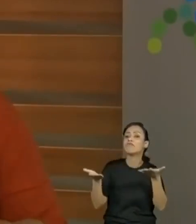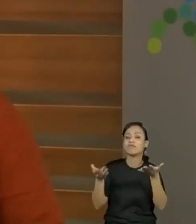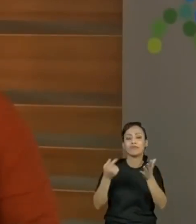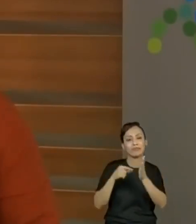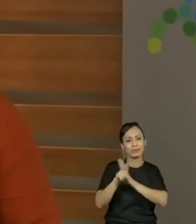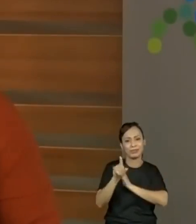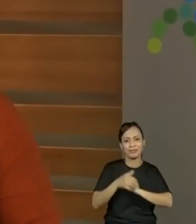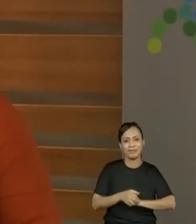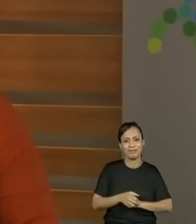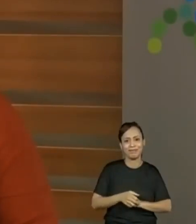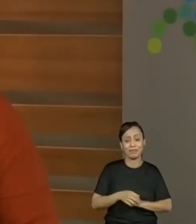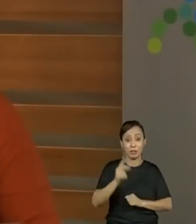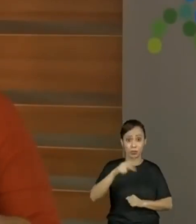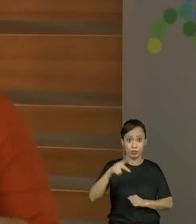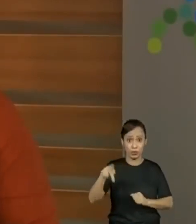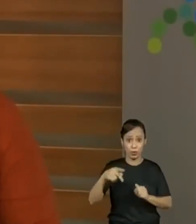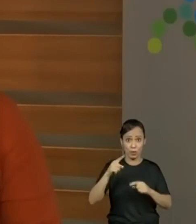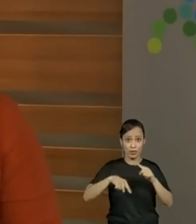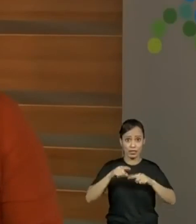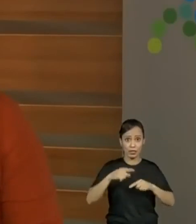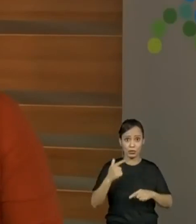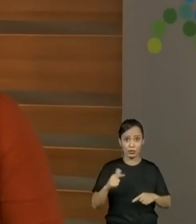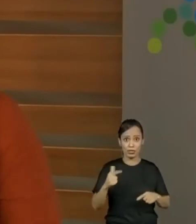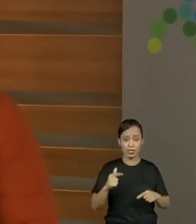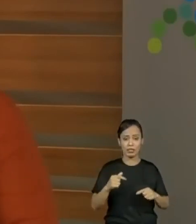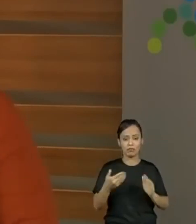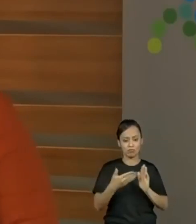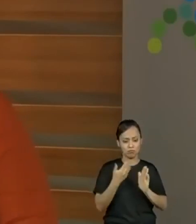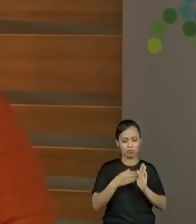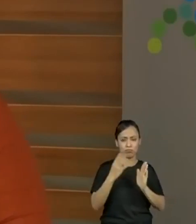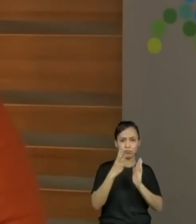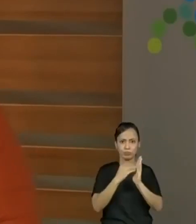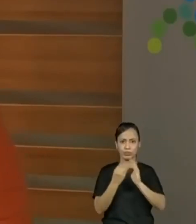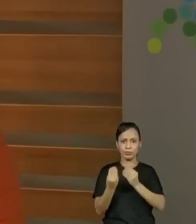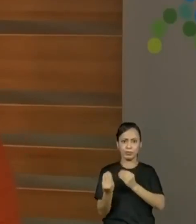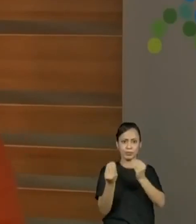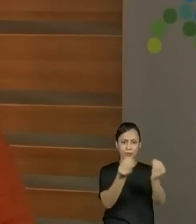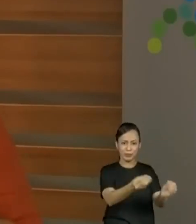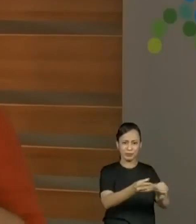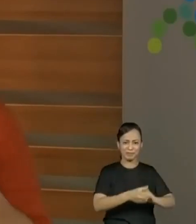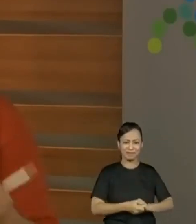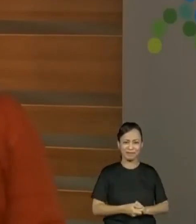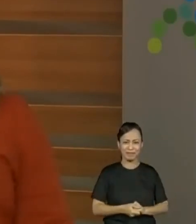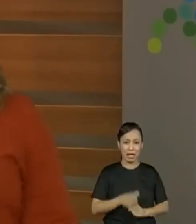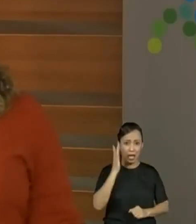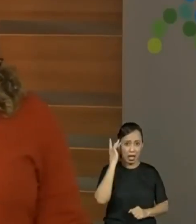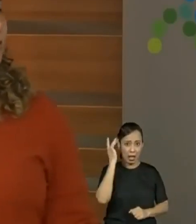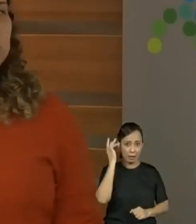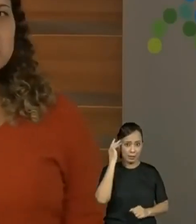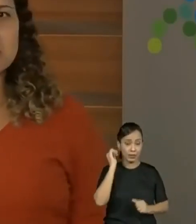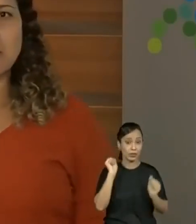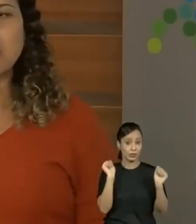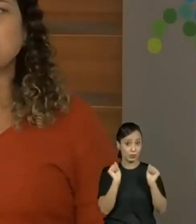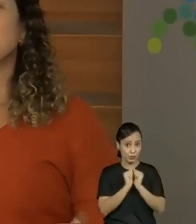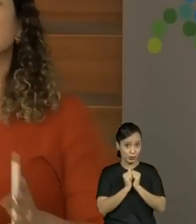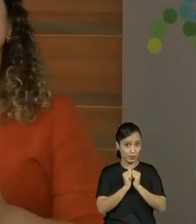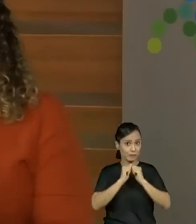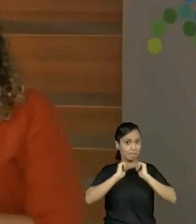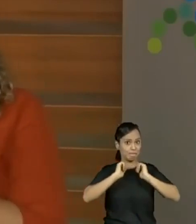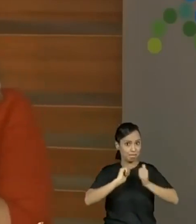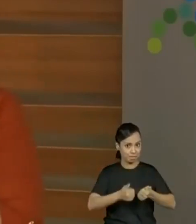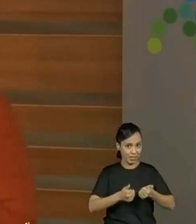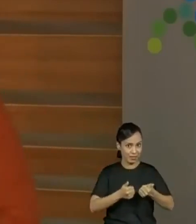print do material que vocês têm. Manda para a criança fazer. Me ajuda, tá bom? E aí amanhã a gente socializa isso. Sim, pronto. bom?